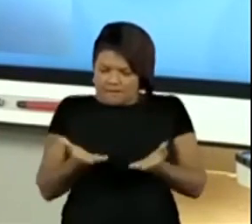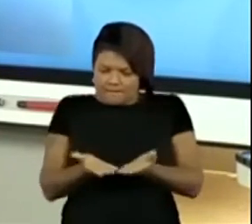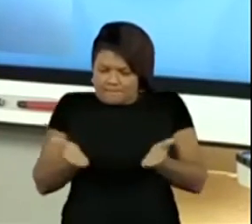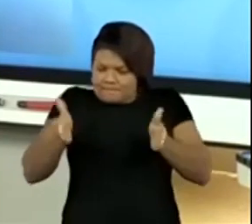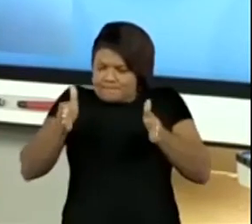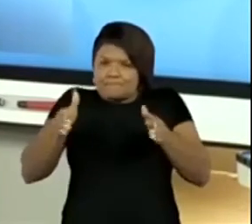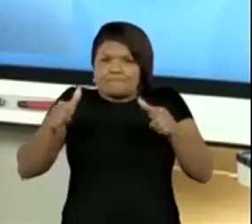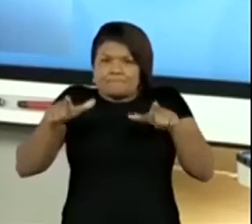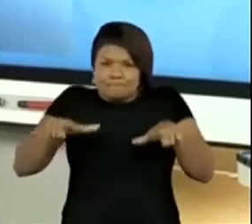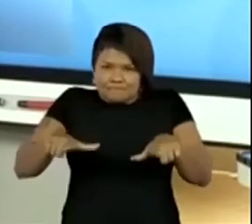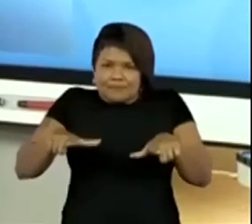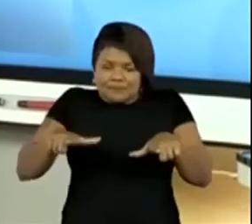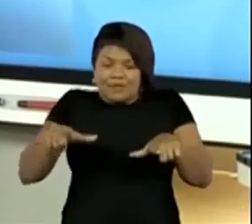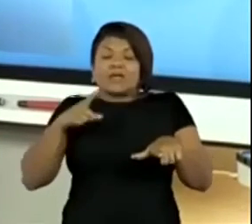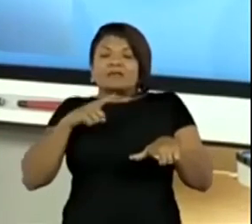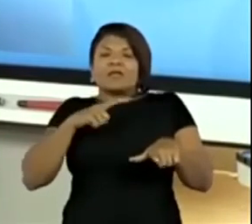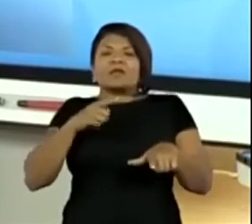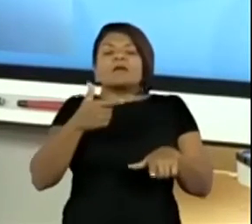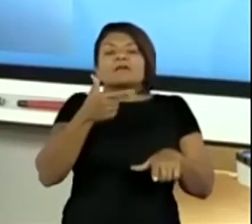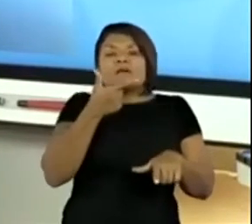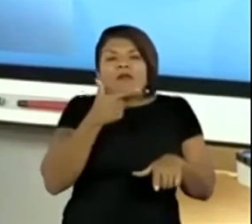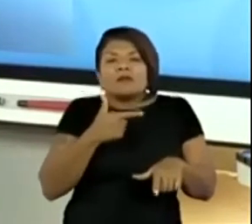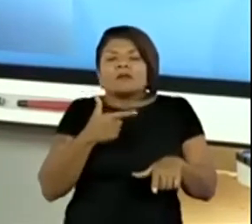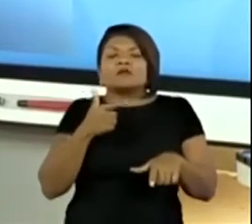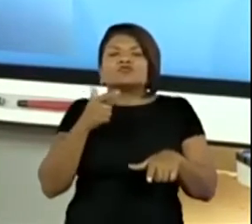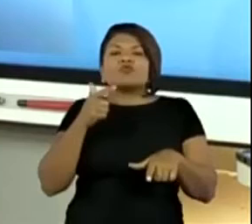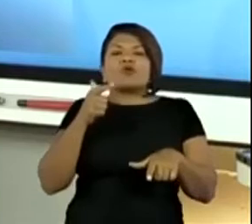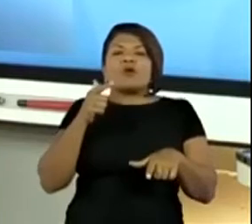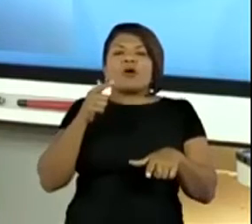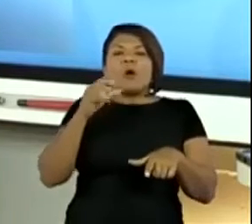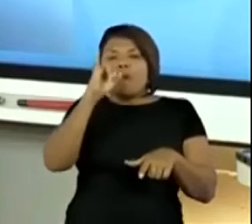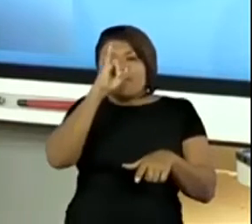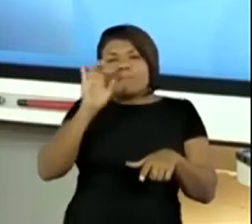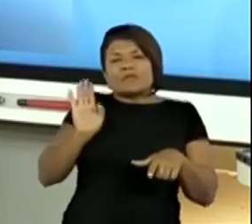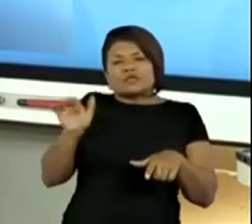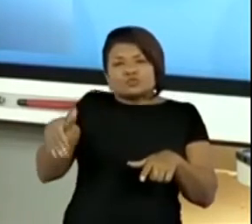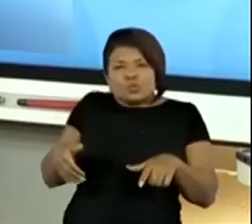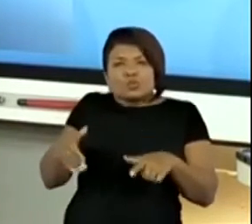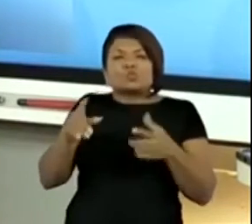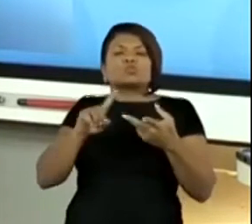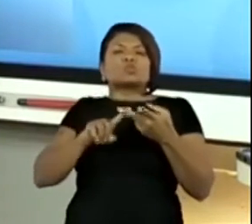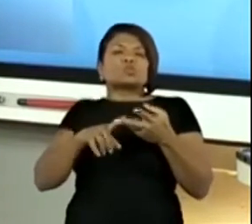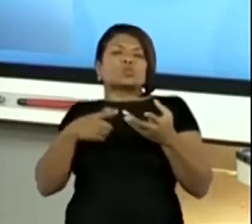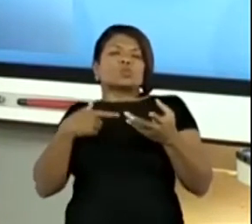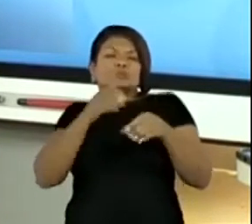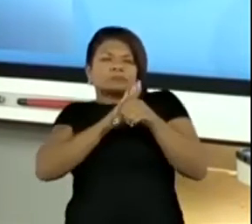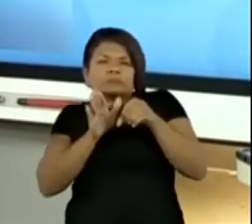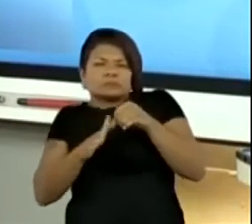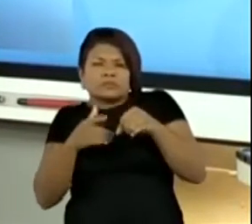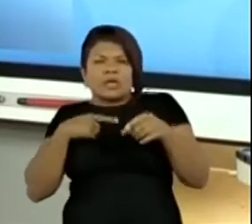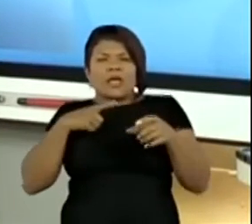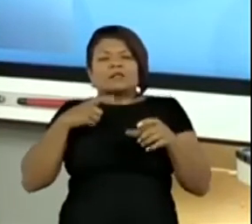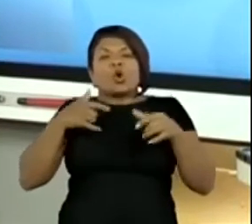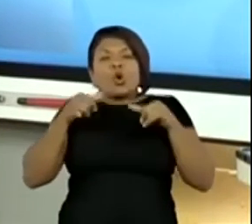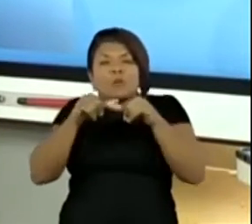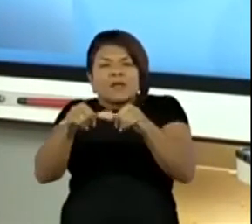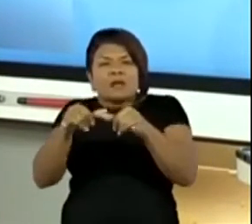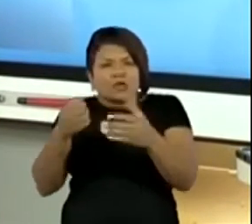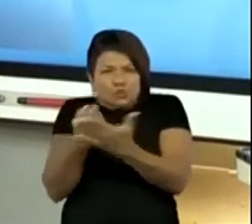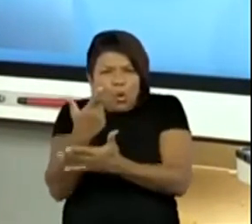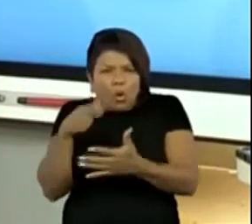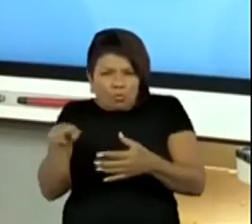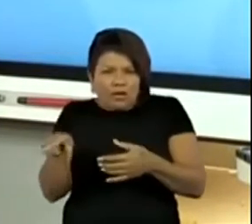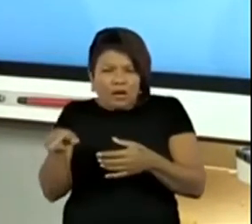onde vem os frios que a gente compra no mercado, né? Então, eu peguei uma moeda e fiz um círculo marcando